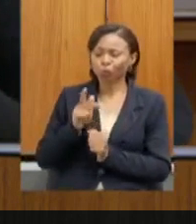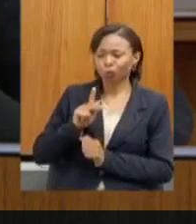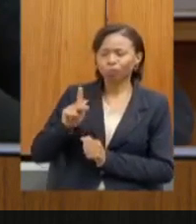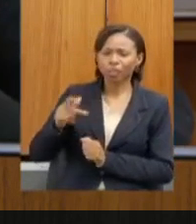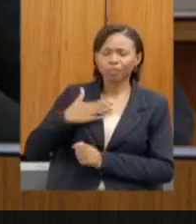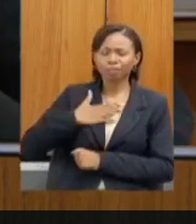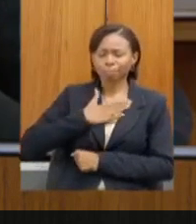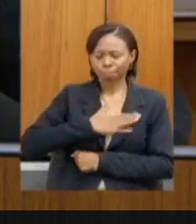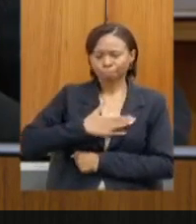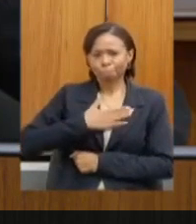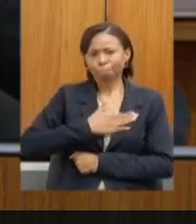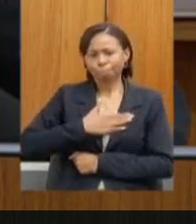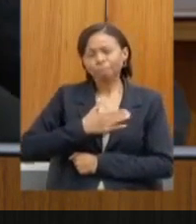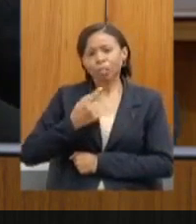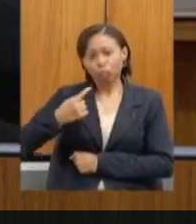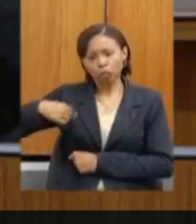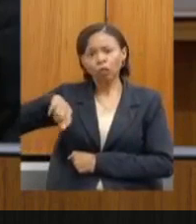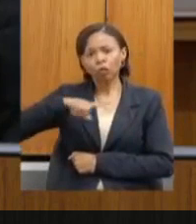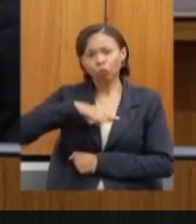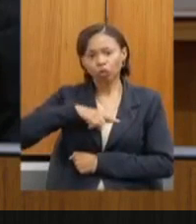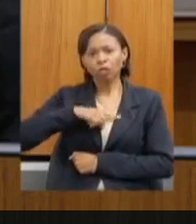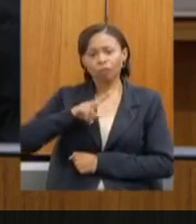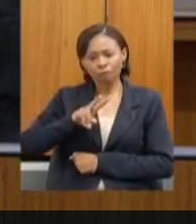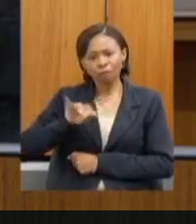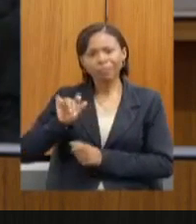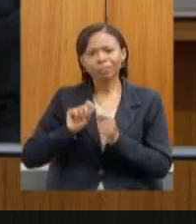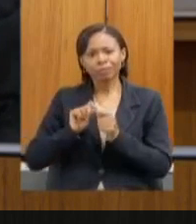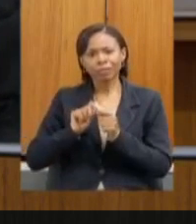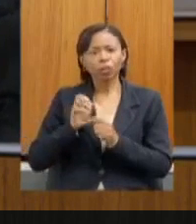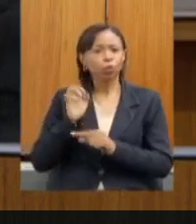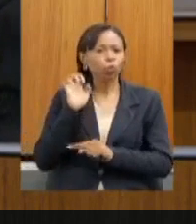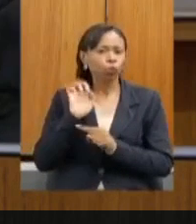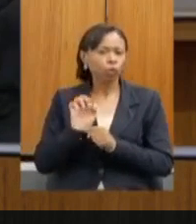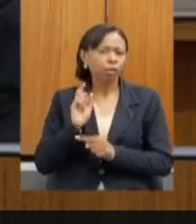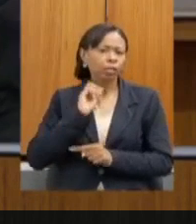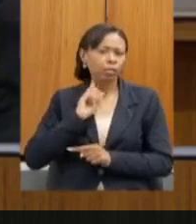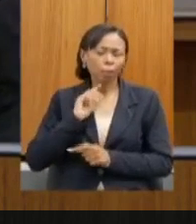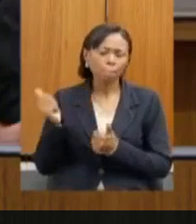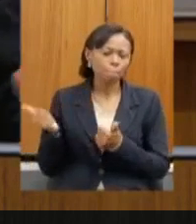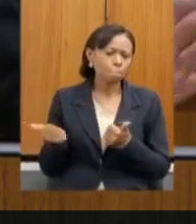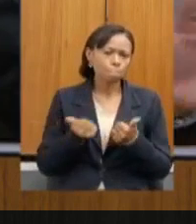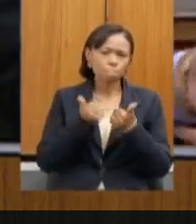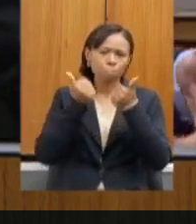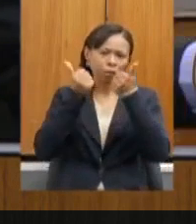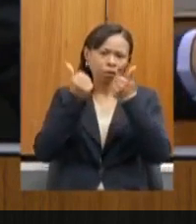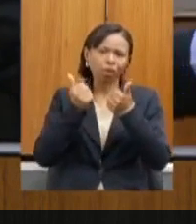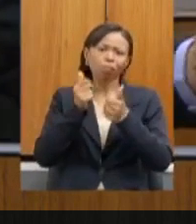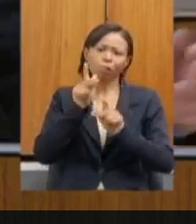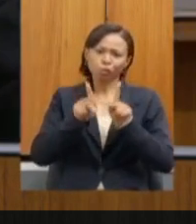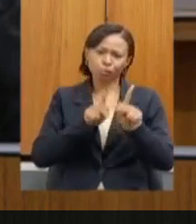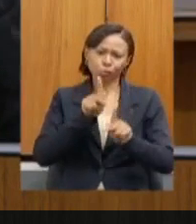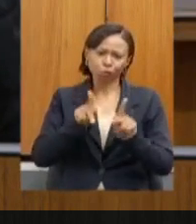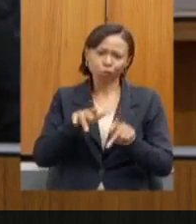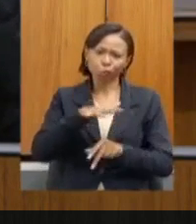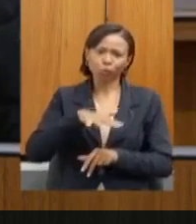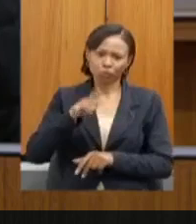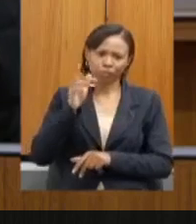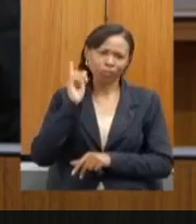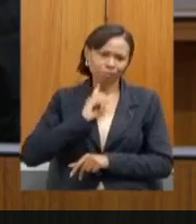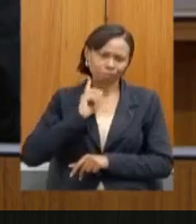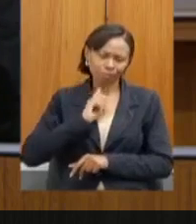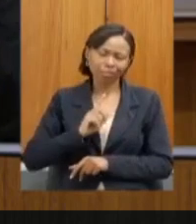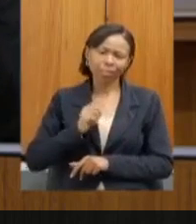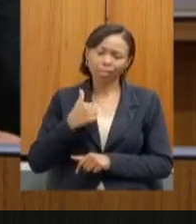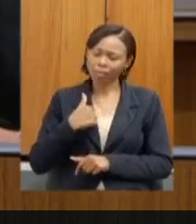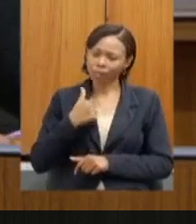certeza que faremos um Estado ainda muito melhor para nossas mineiras e os mineiros. Esse deputado está à disposição de